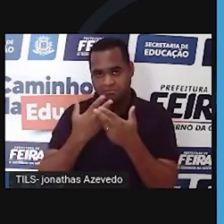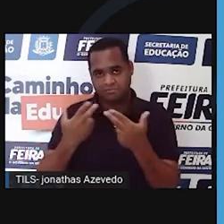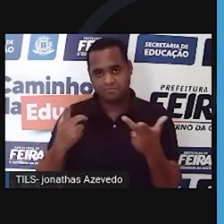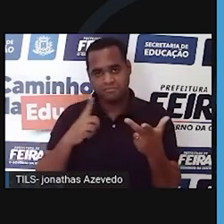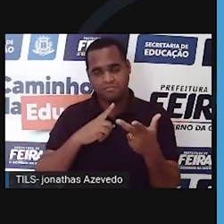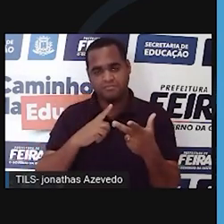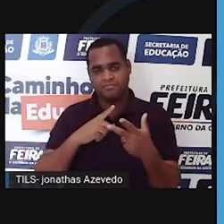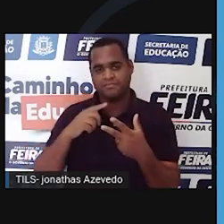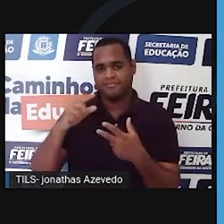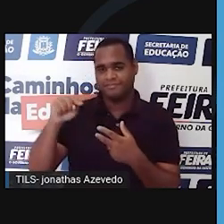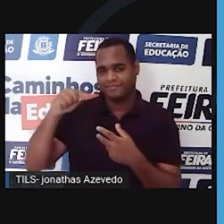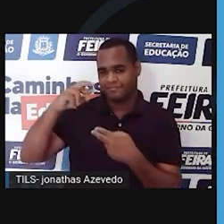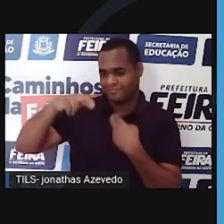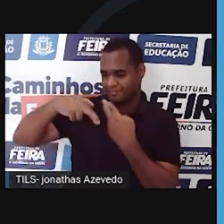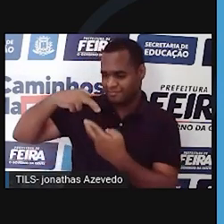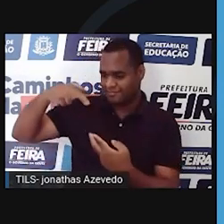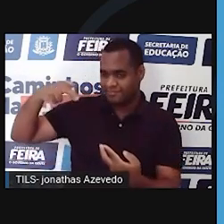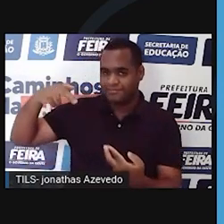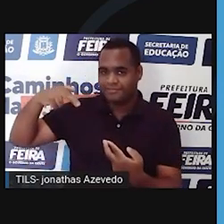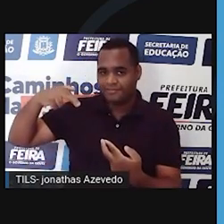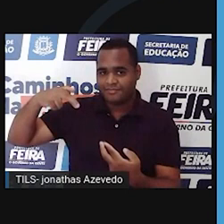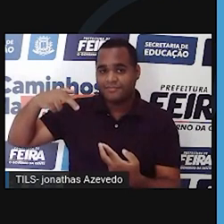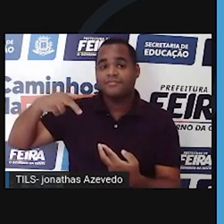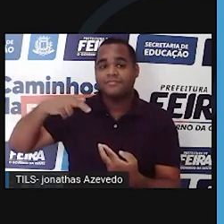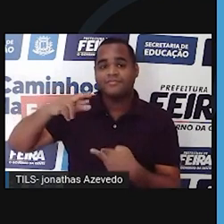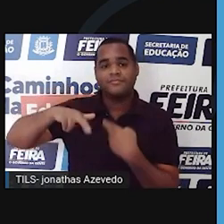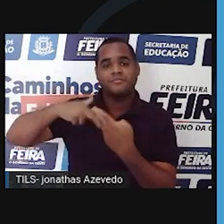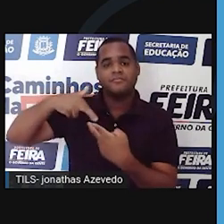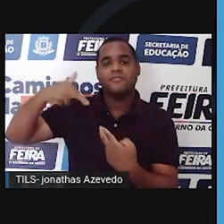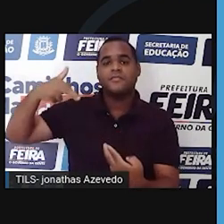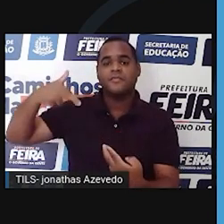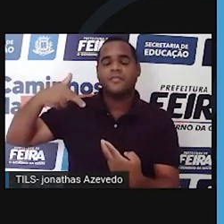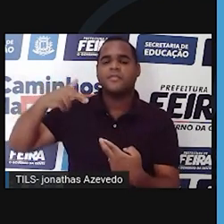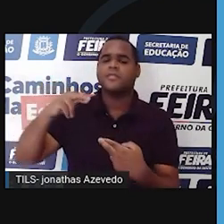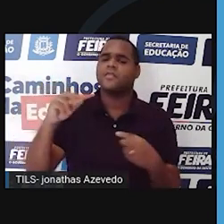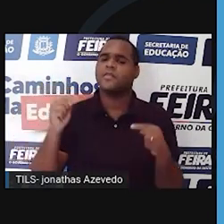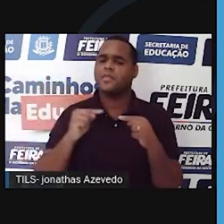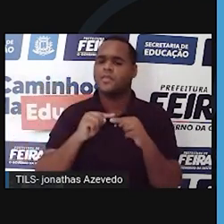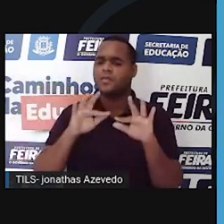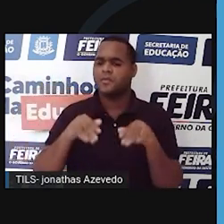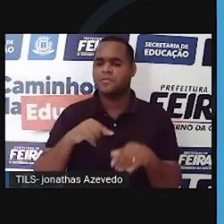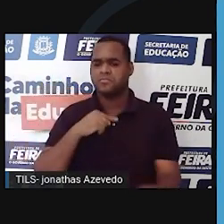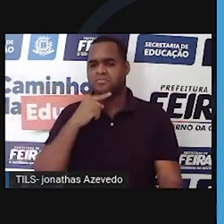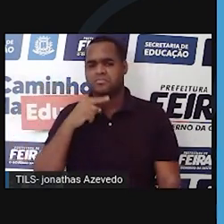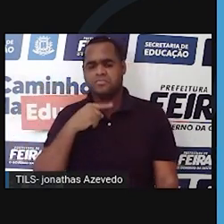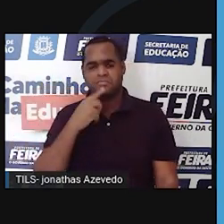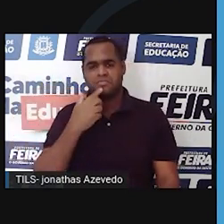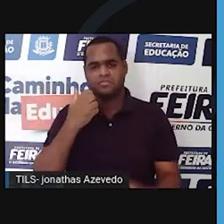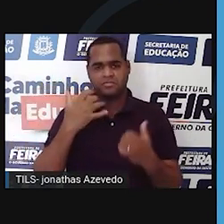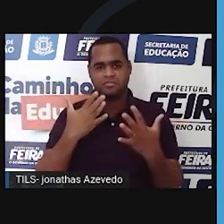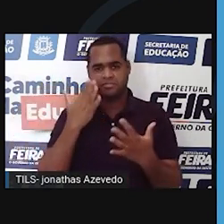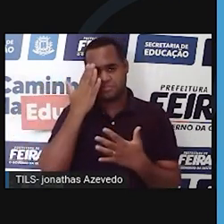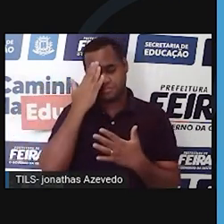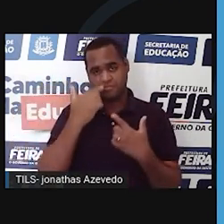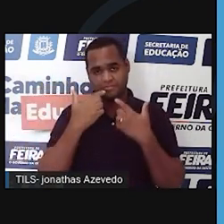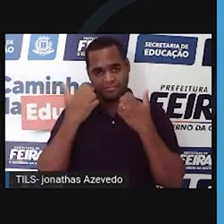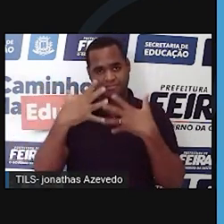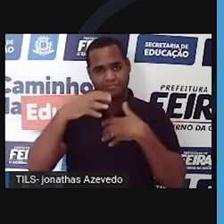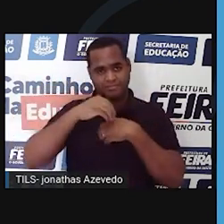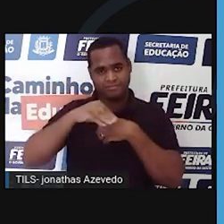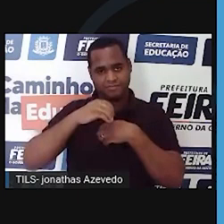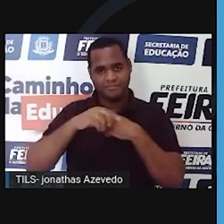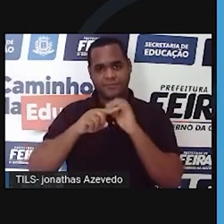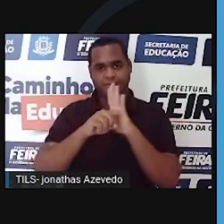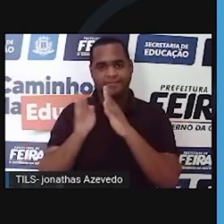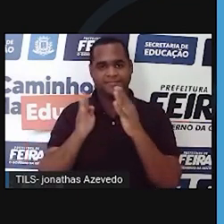Em especial, do DNA. E ela nunca foi em vida reconhecida por isso. E é sobre tudo isso que a gente vai falar nos 5 minutos de